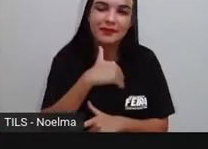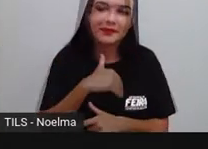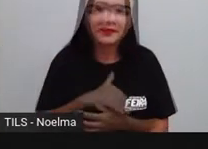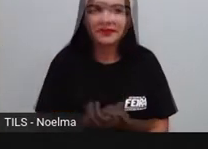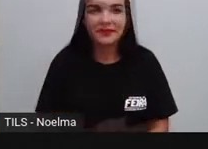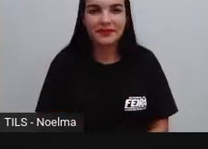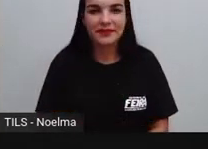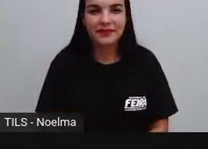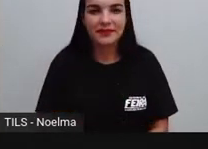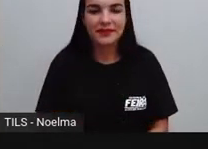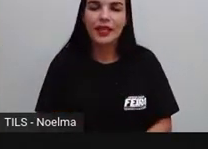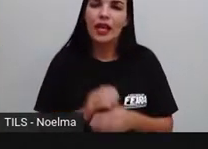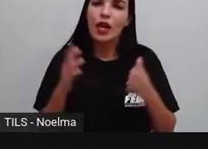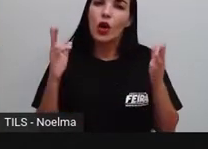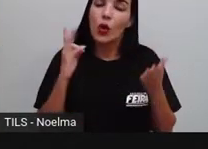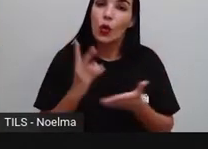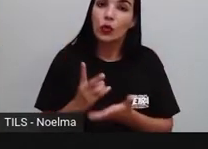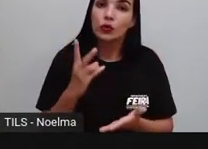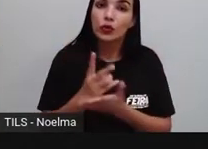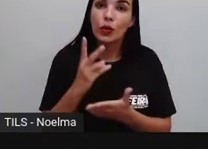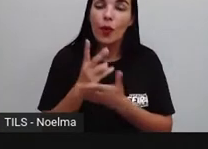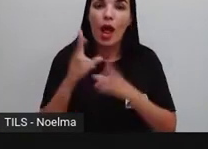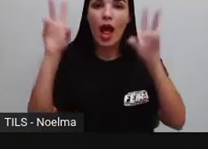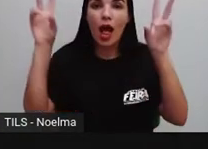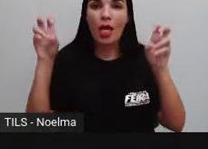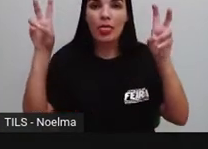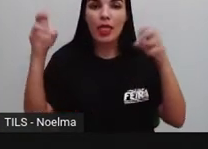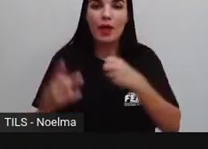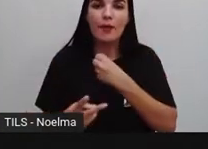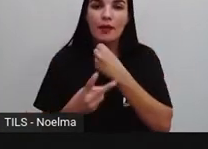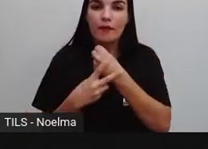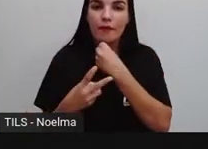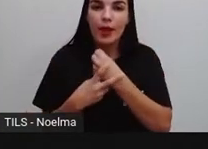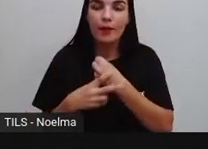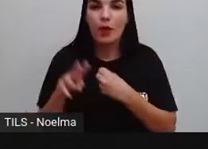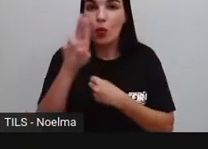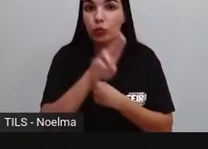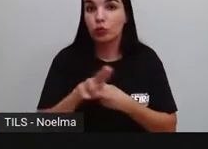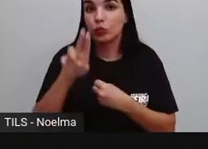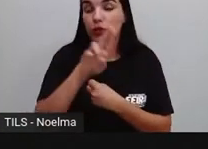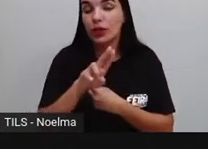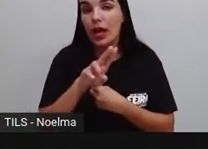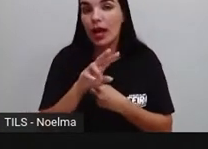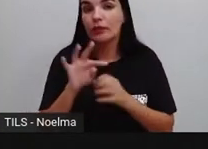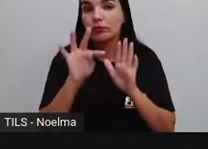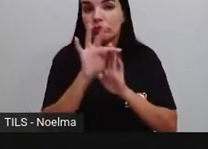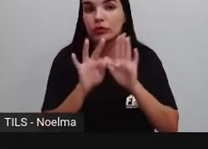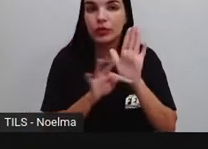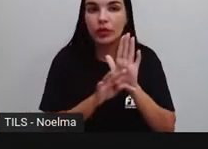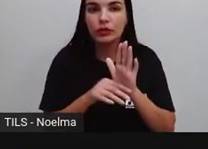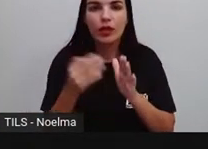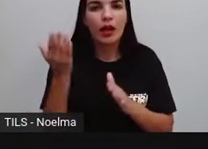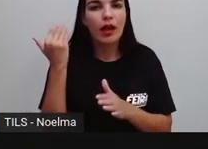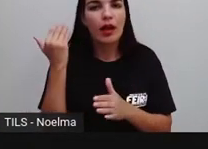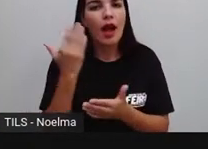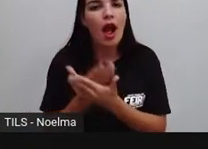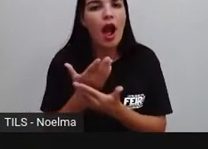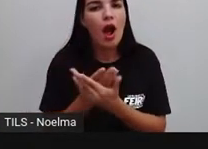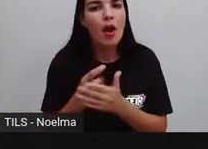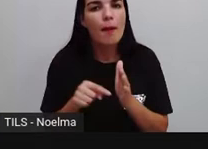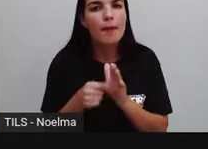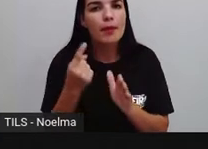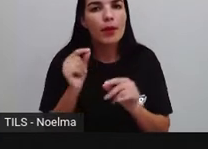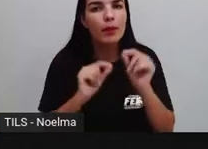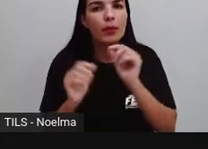aula? Vamos continuar aí a falar sobre o uso de verbos em textos. Lá na primeira aula, nós falamos